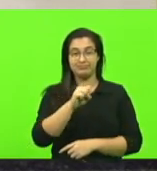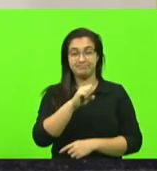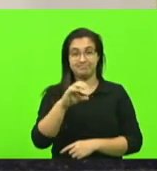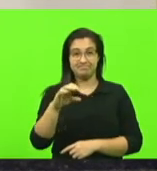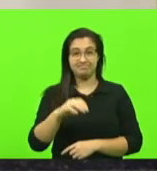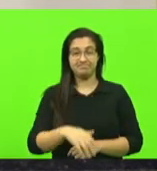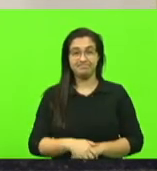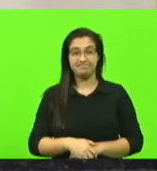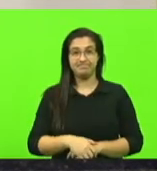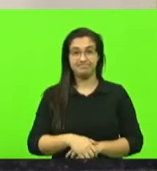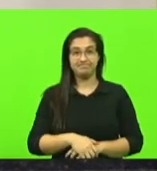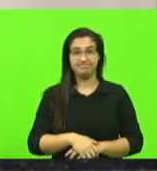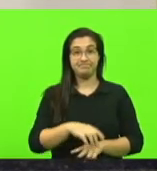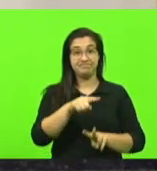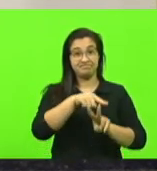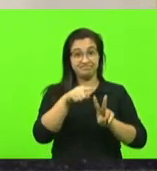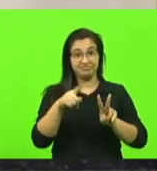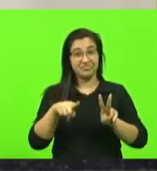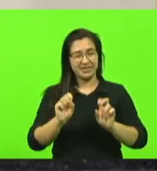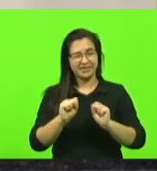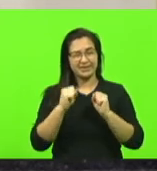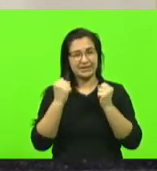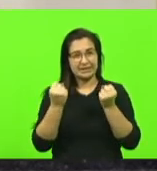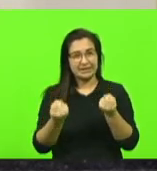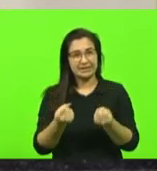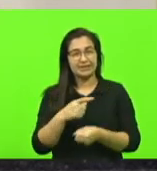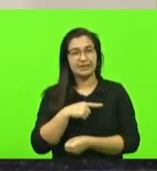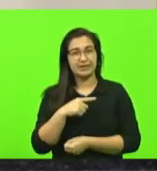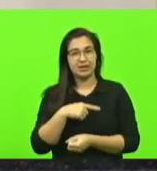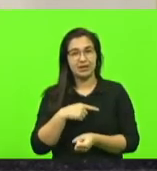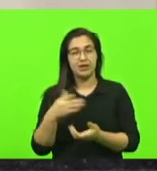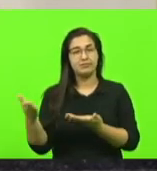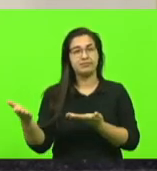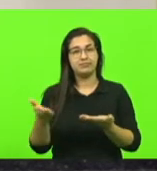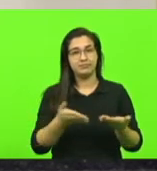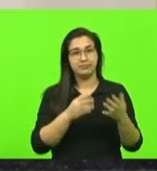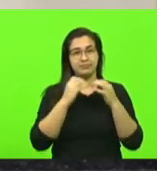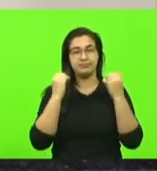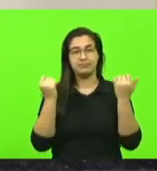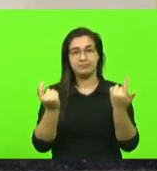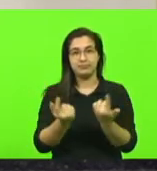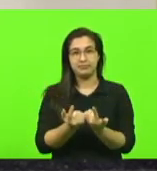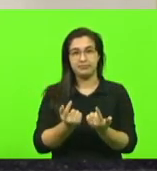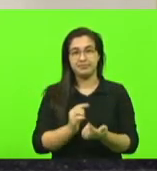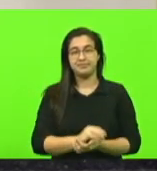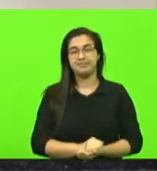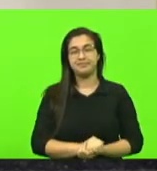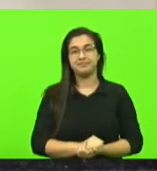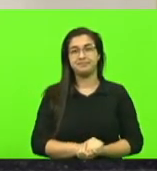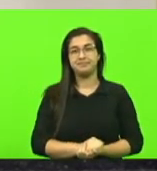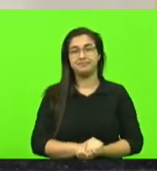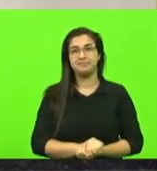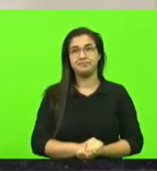dois são muito empenhados e bem vindos aqui ao parlamento catarinense agora sim então